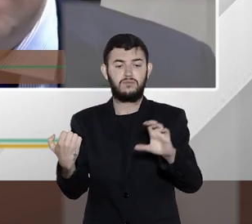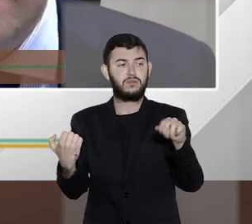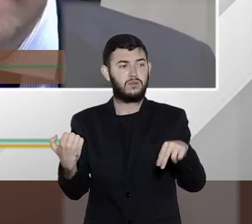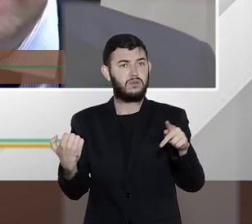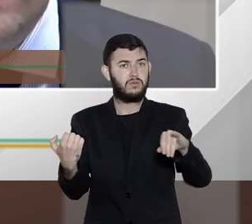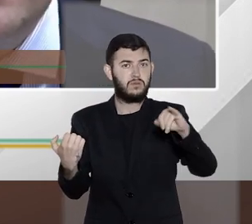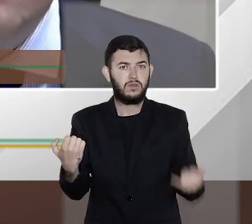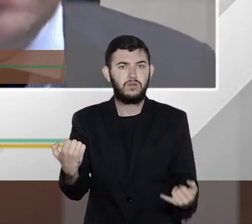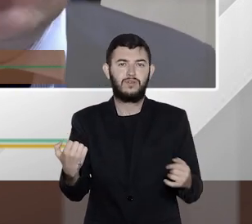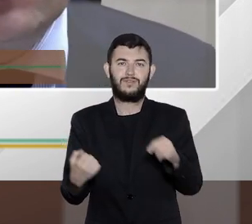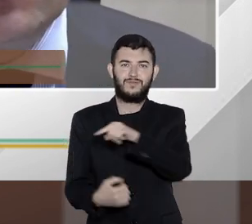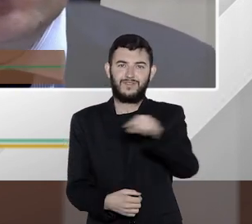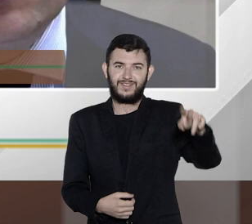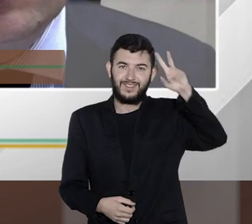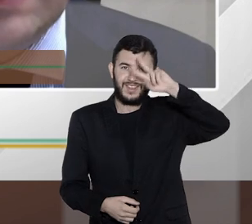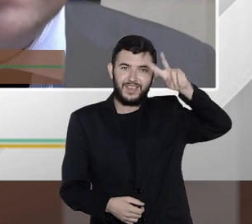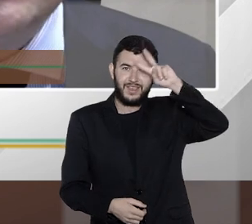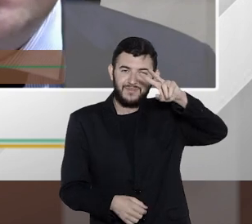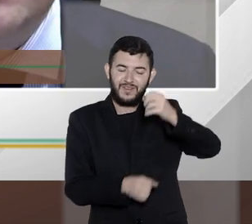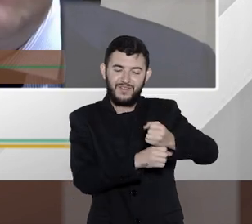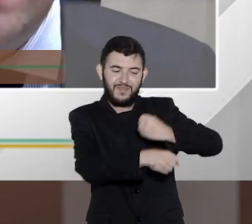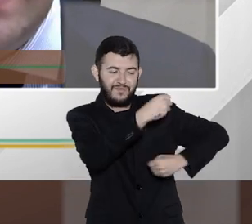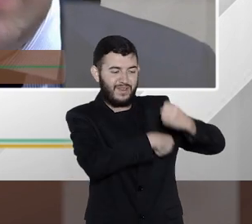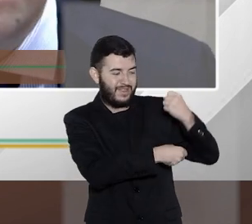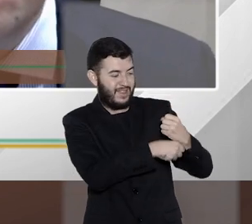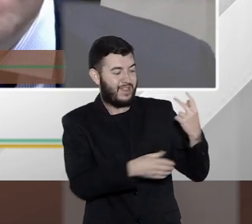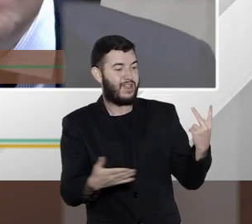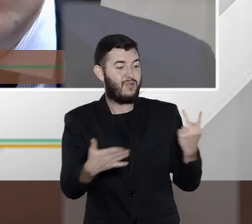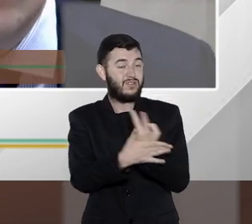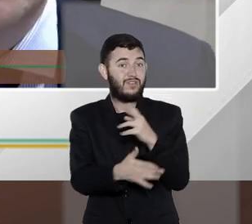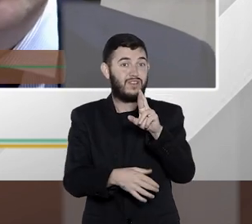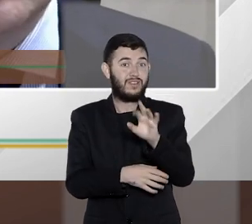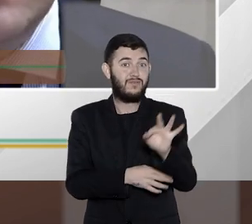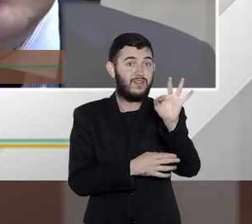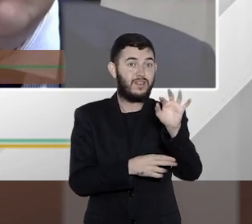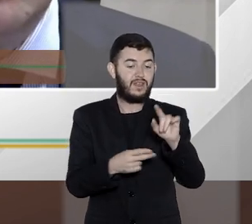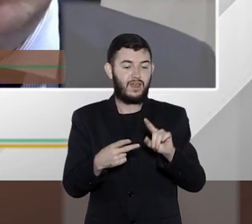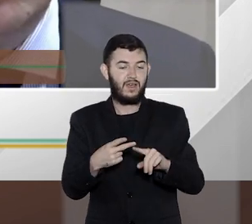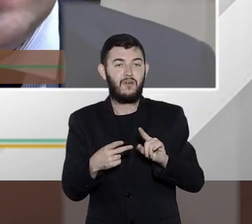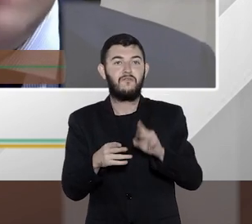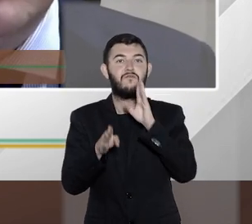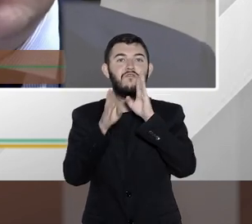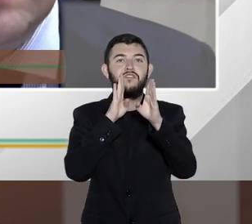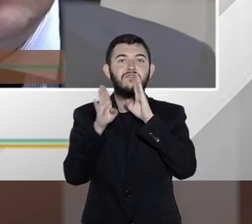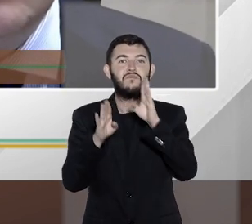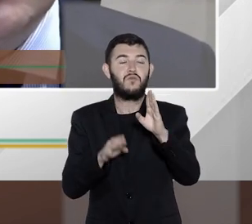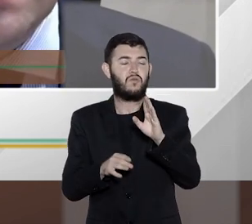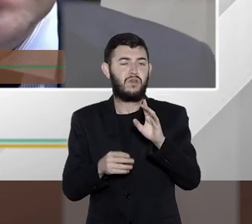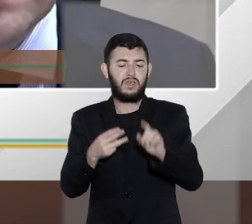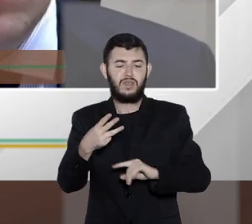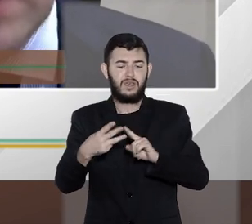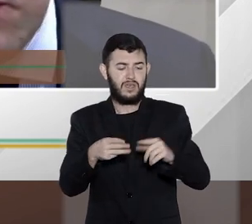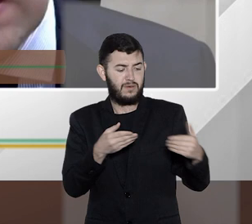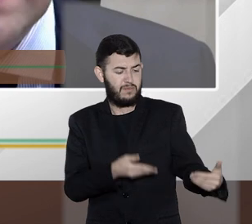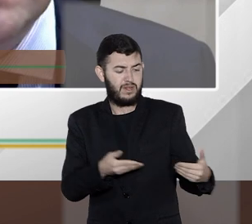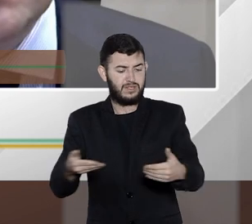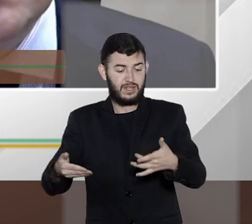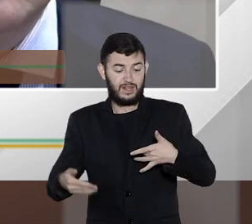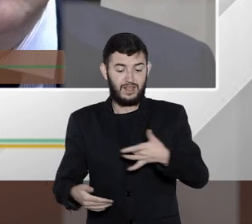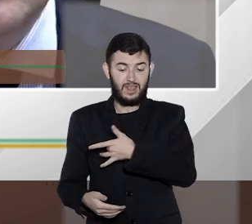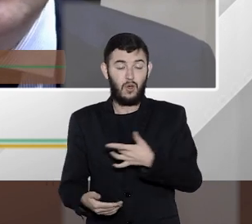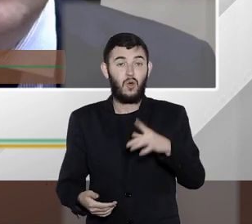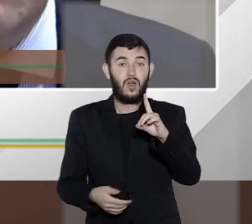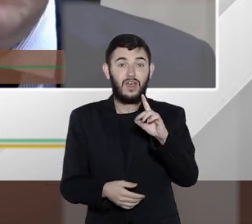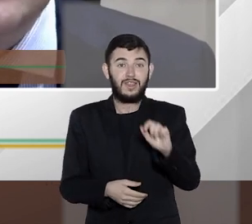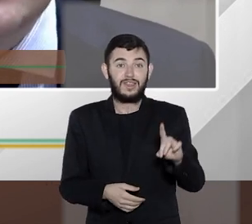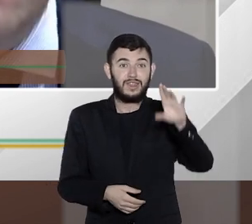Facebook e também da Receita Federal e outro também que foi muito grave do Ministério da Saúde, que foi esse